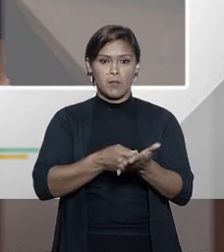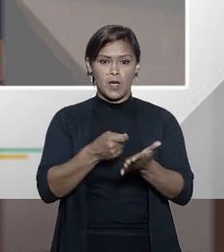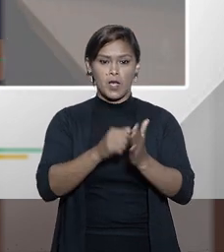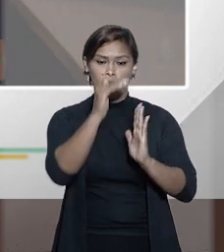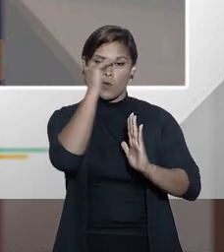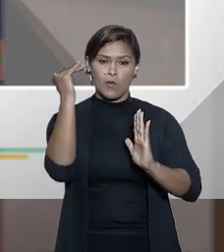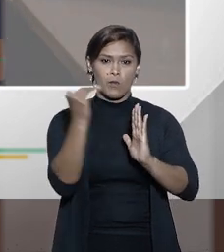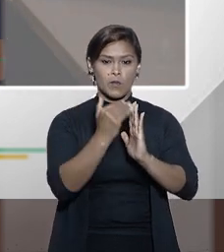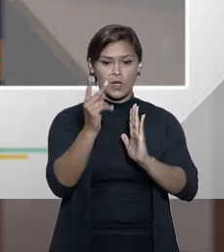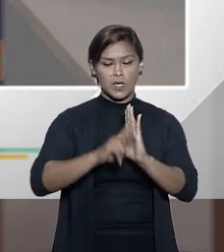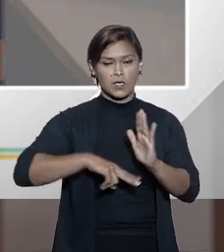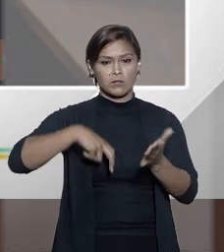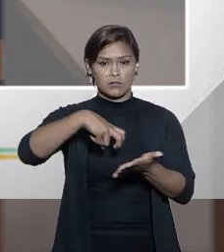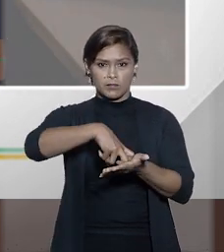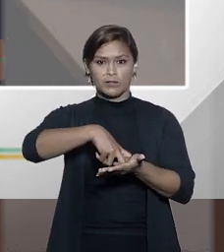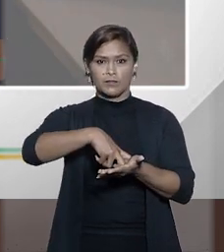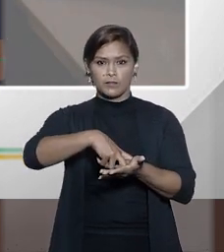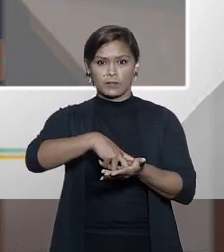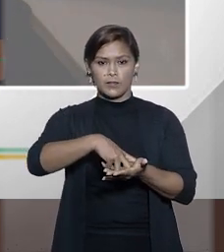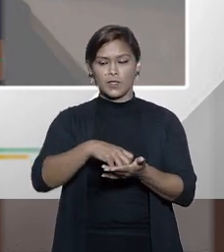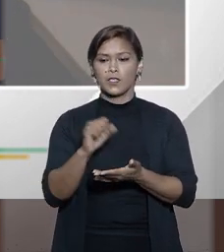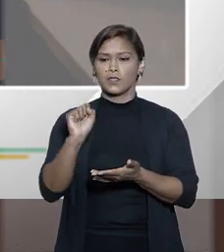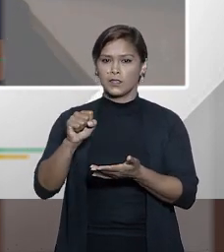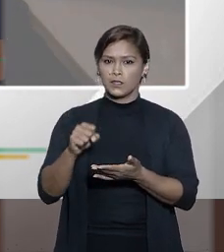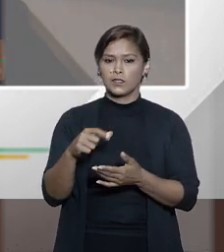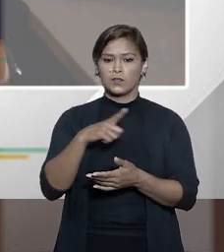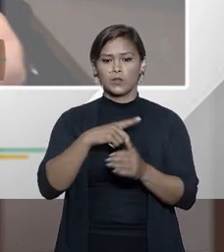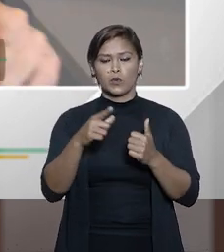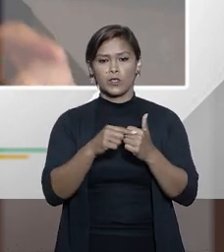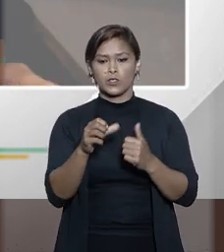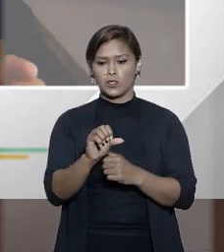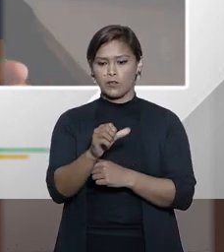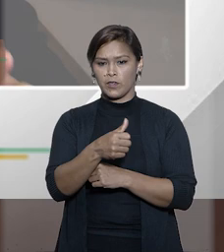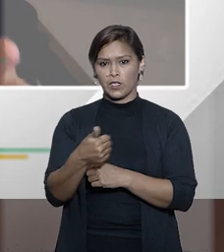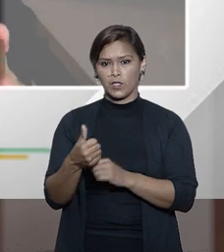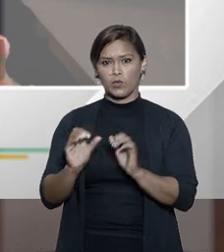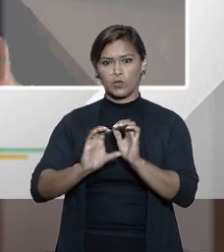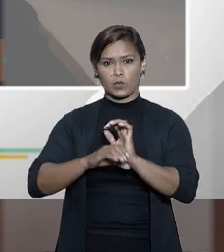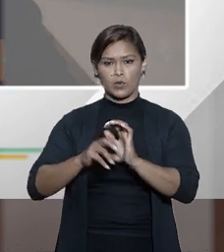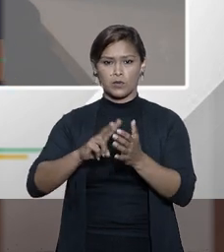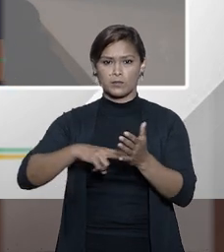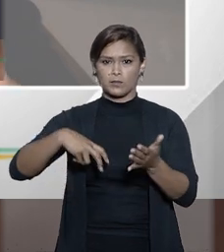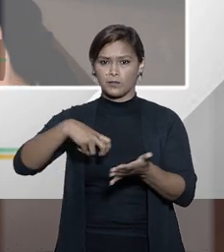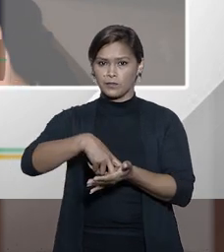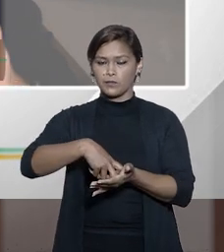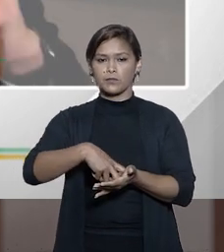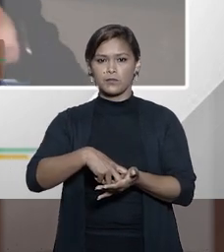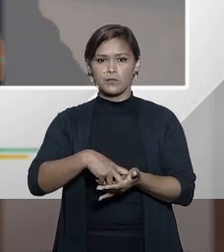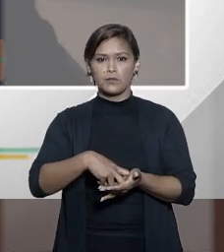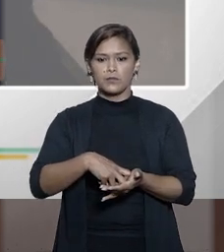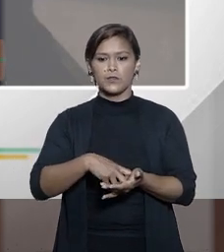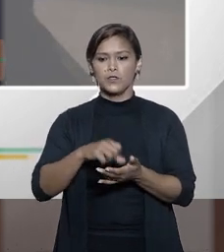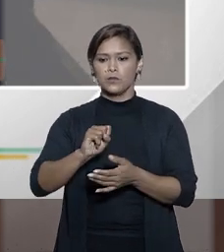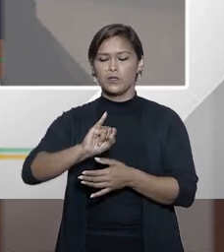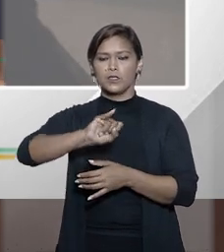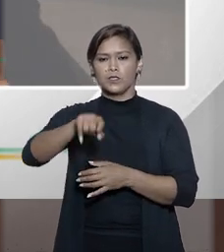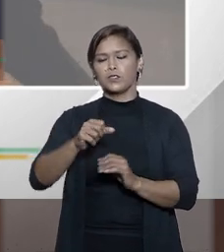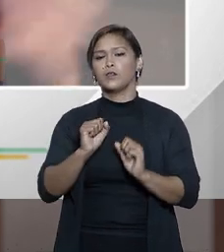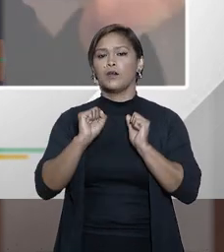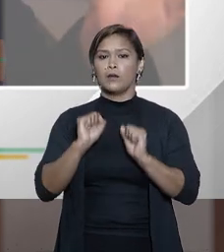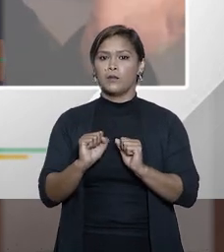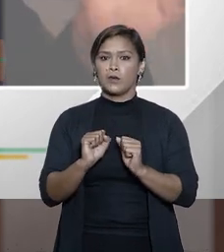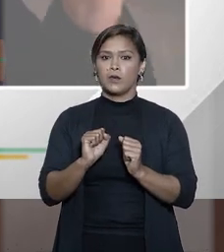como obrigação decorrente da condenação exatamente como prevê o nosso artigo 91 do código penal o STJ